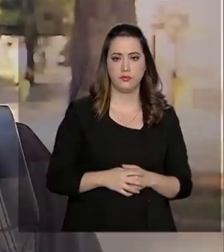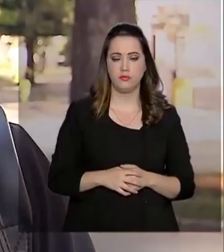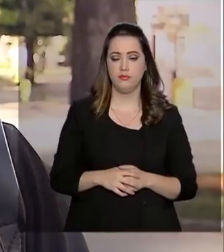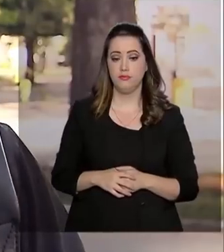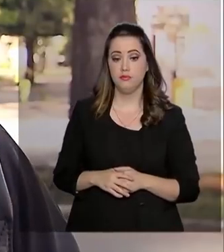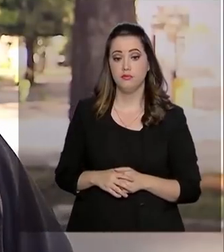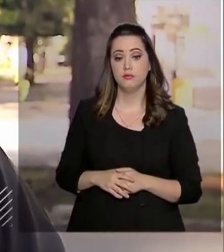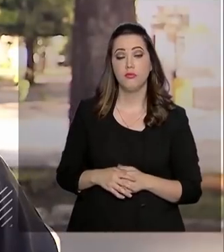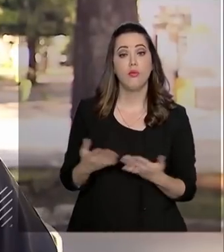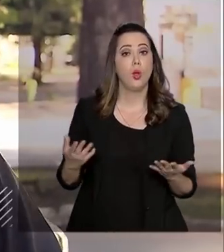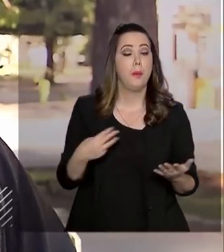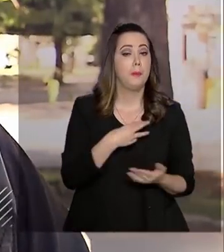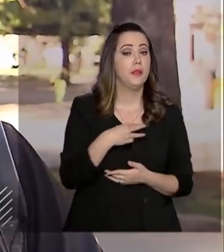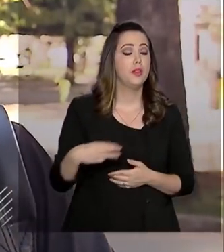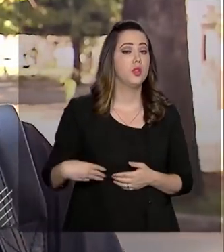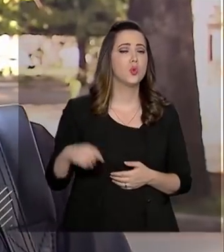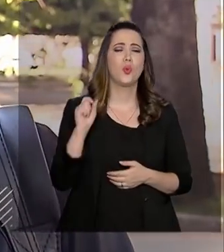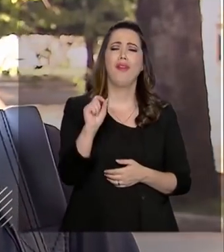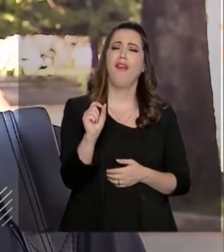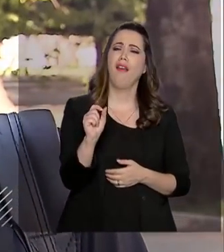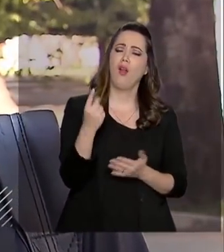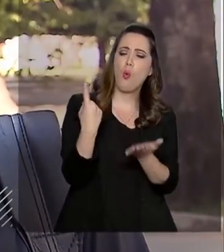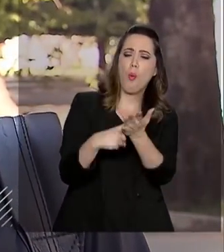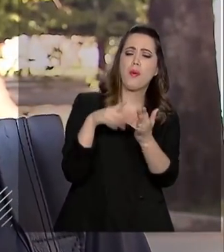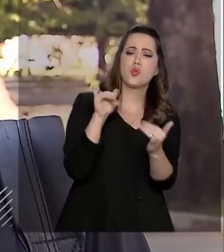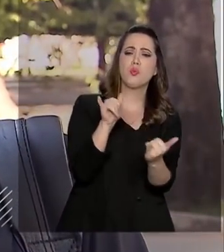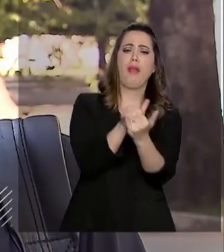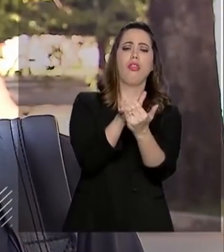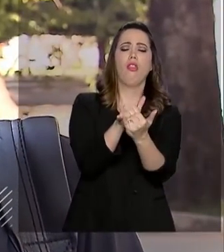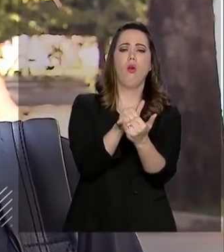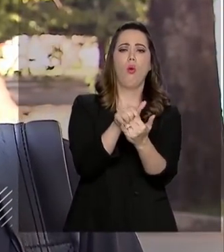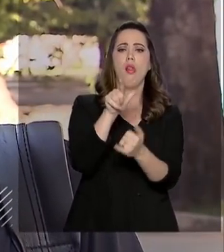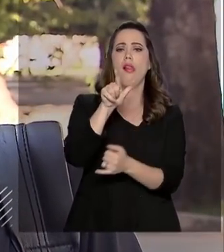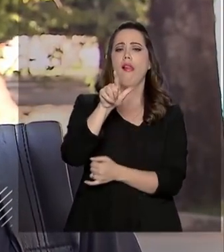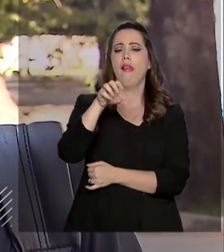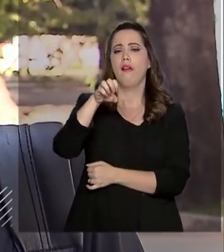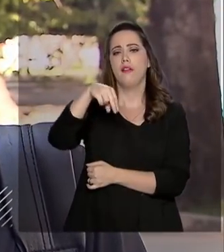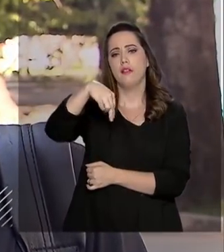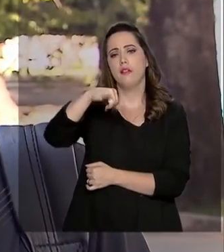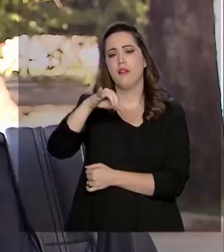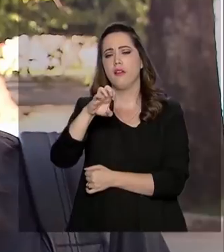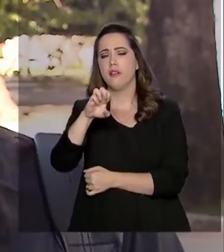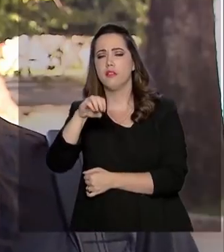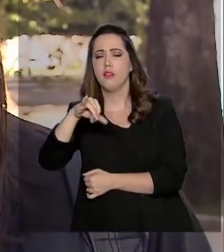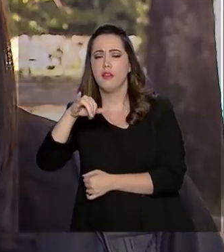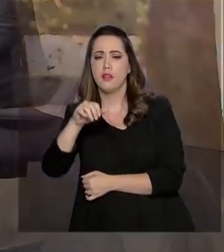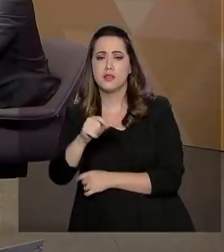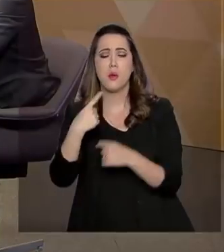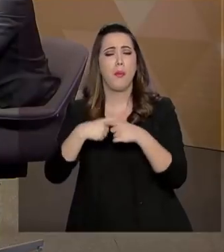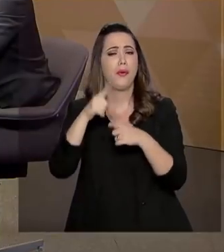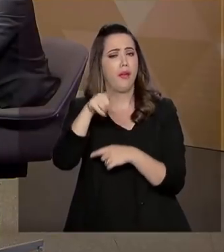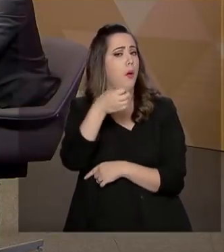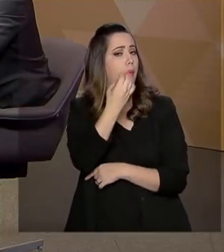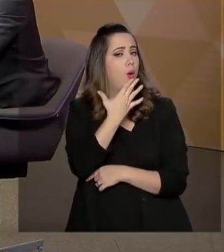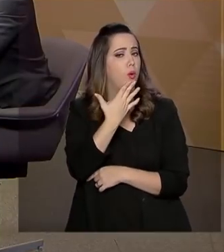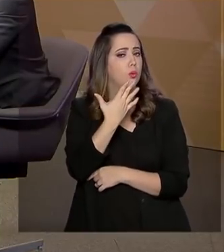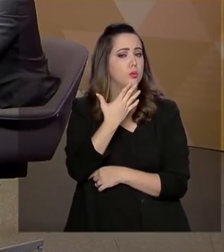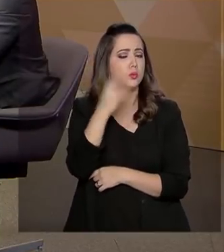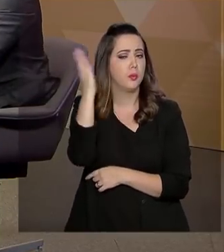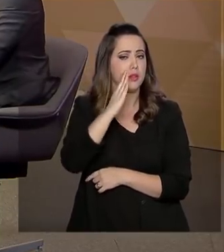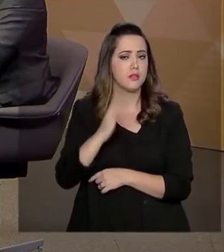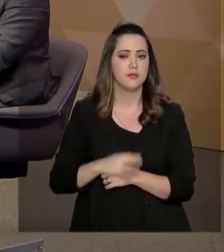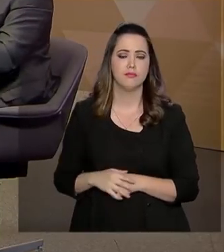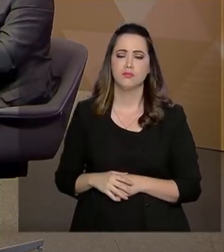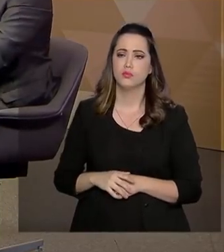Ministro, o que os acordos de leniência, quais as vantagens que o acordo de leniência trazem para o Brasil? O que é o acordo de